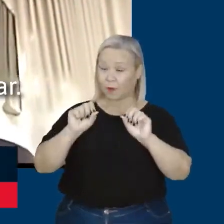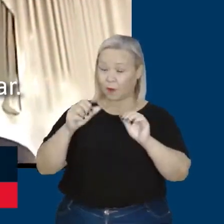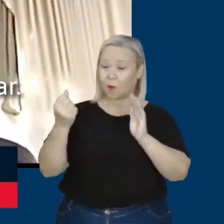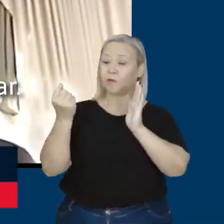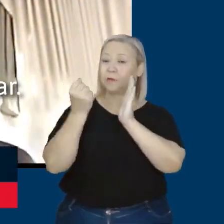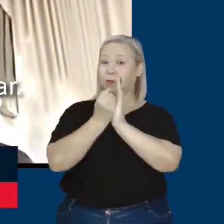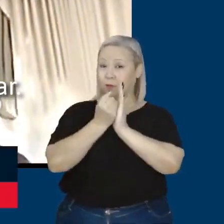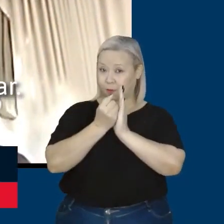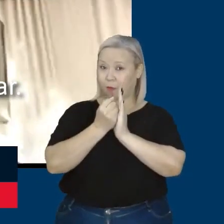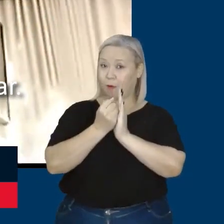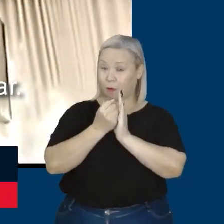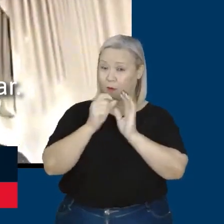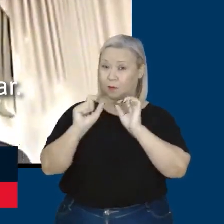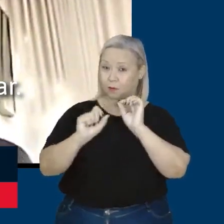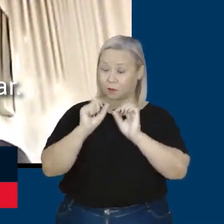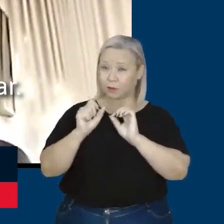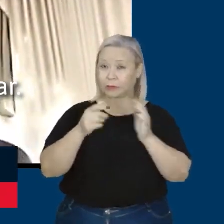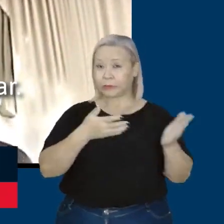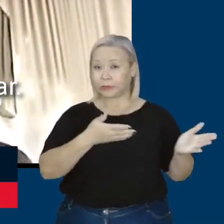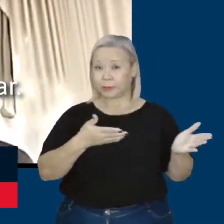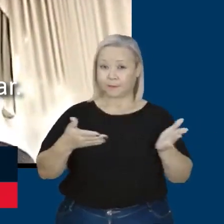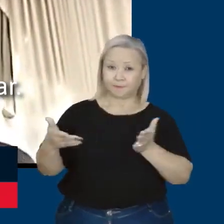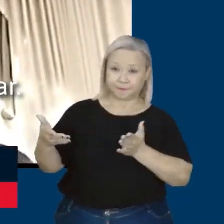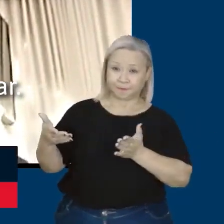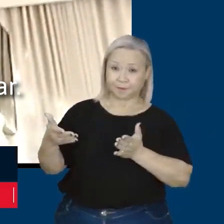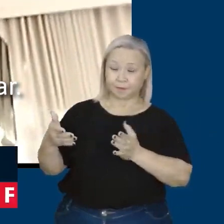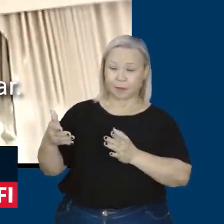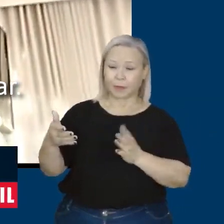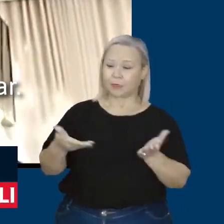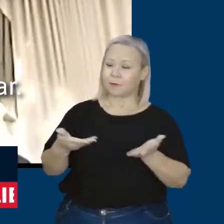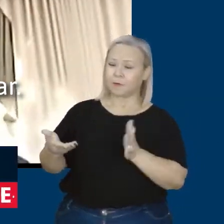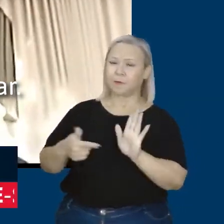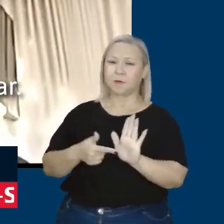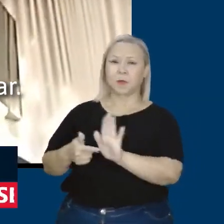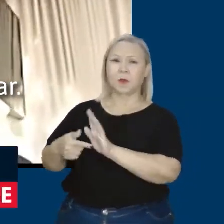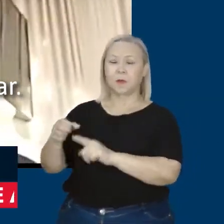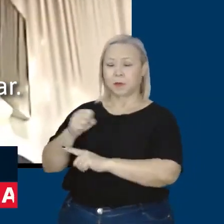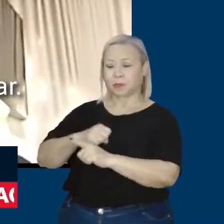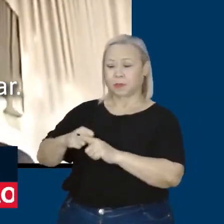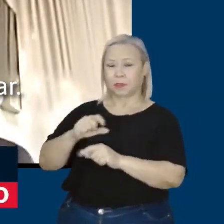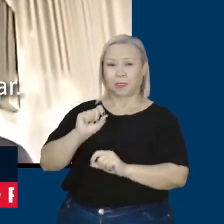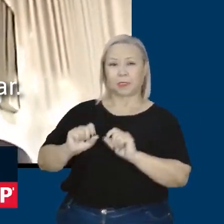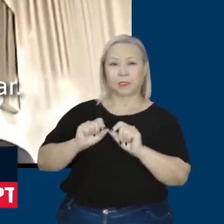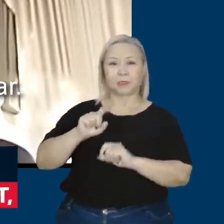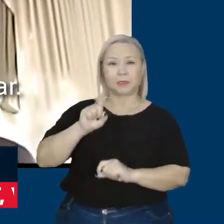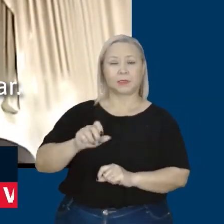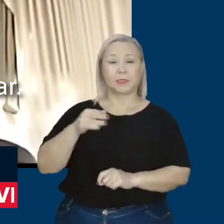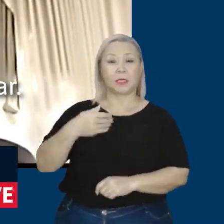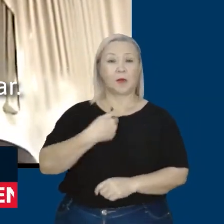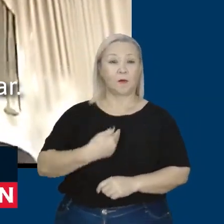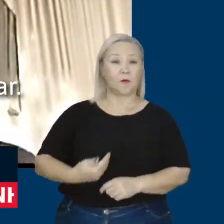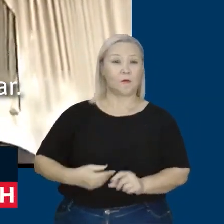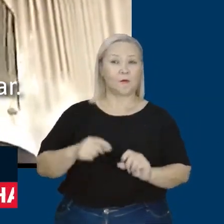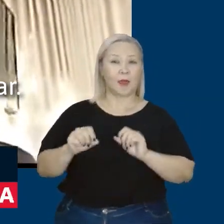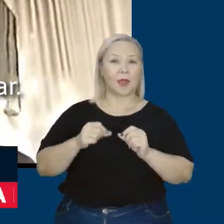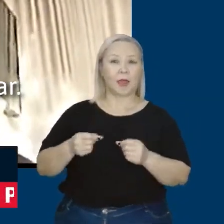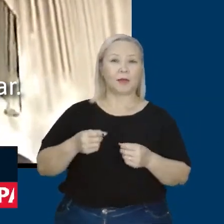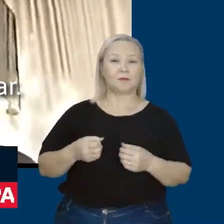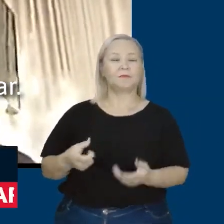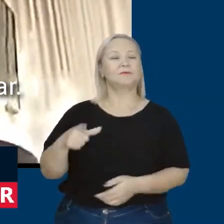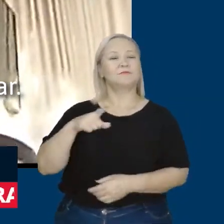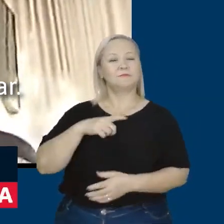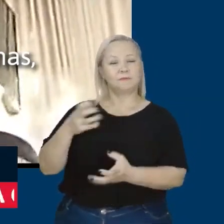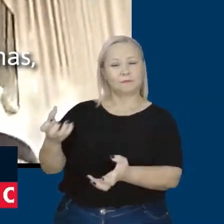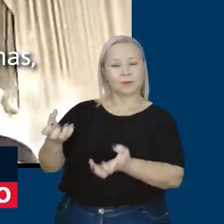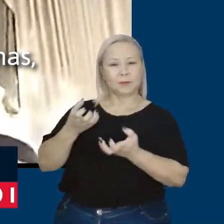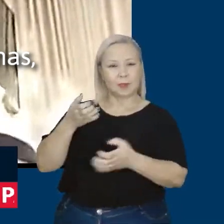passa para a sociedade de que será um governo que contará com a participação